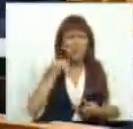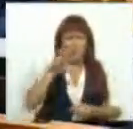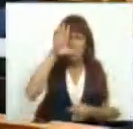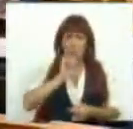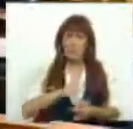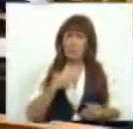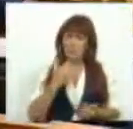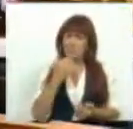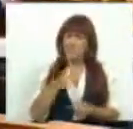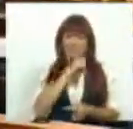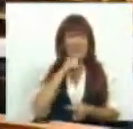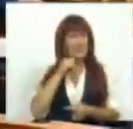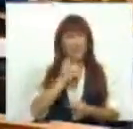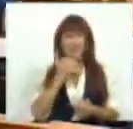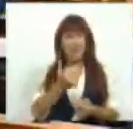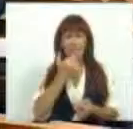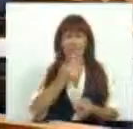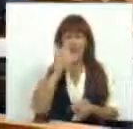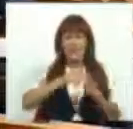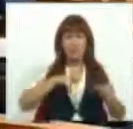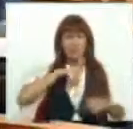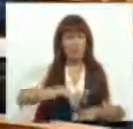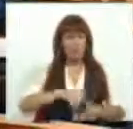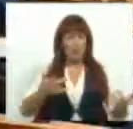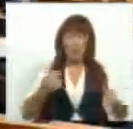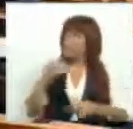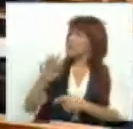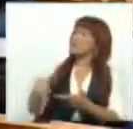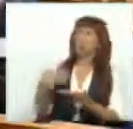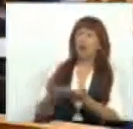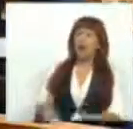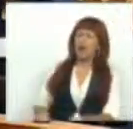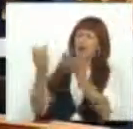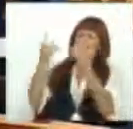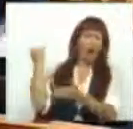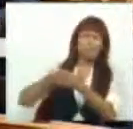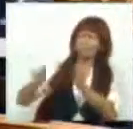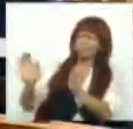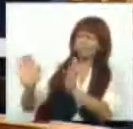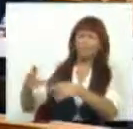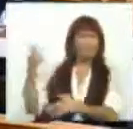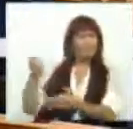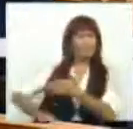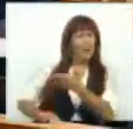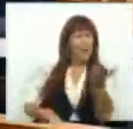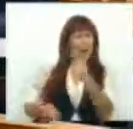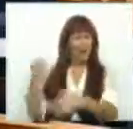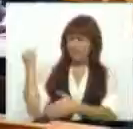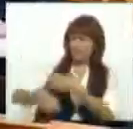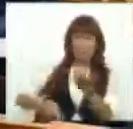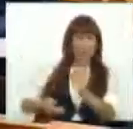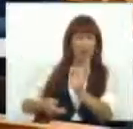Governo pede os sacrifícios que pede ao país é capaz de proporcionar a isenção do pagamento de